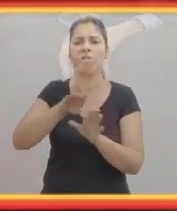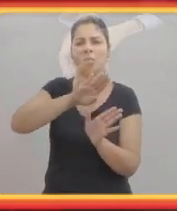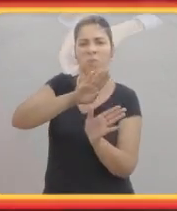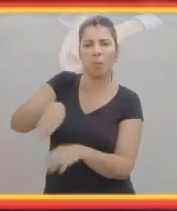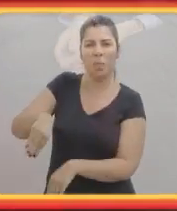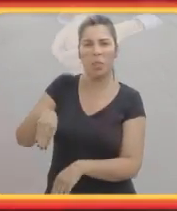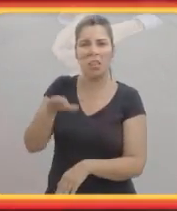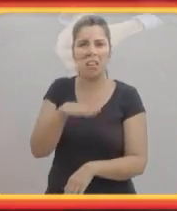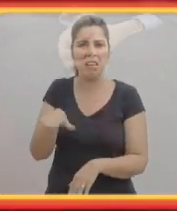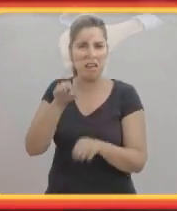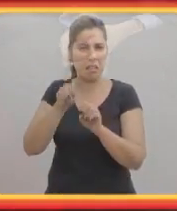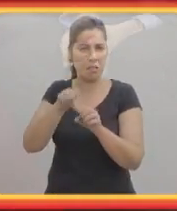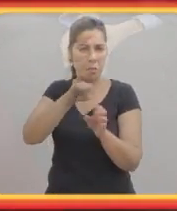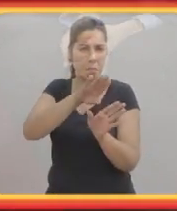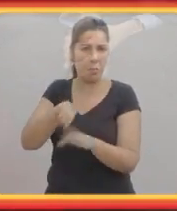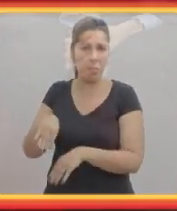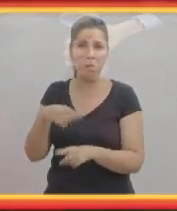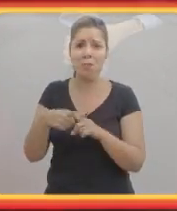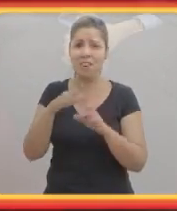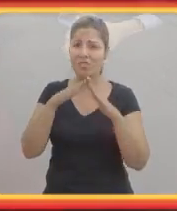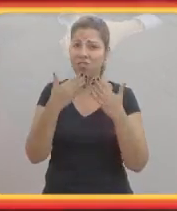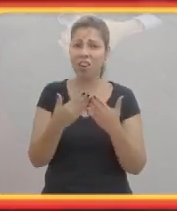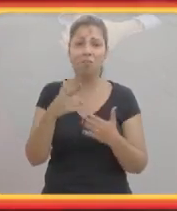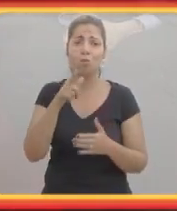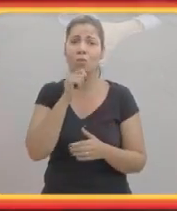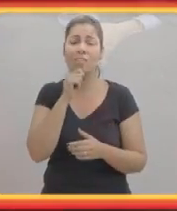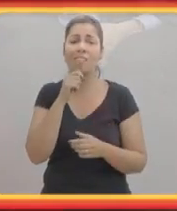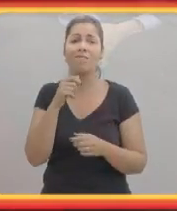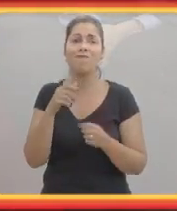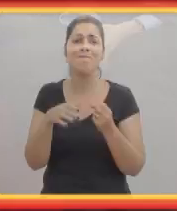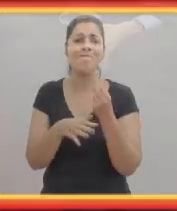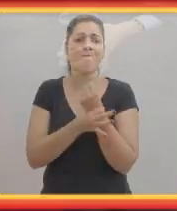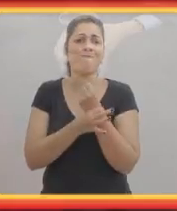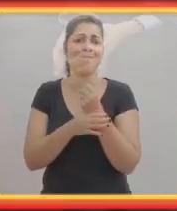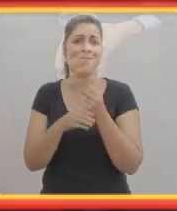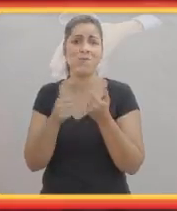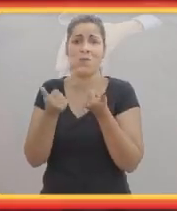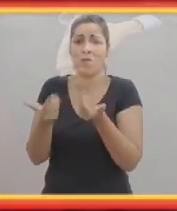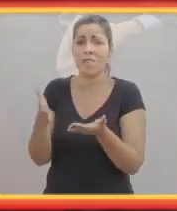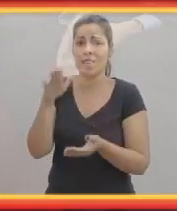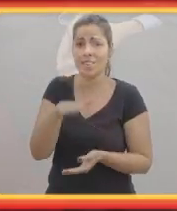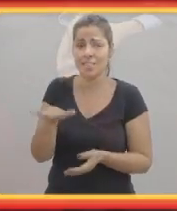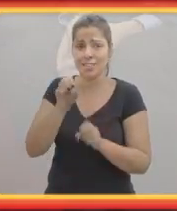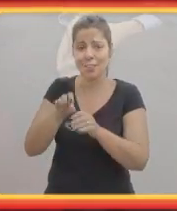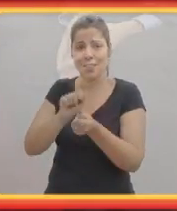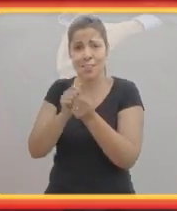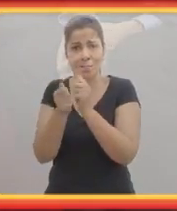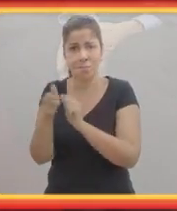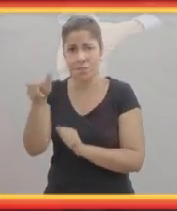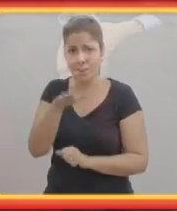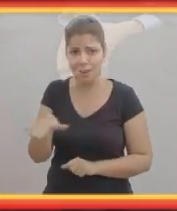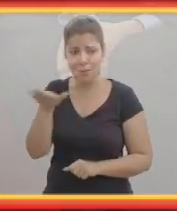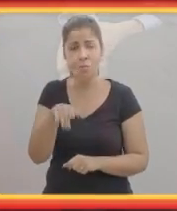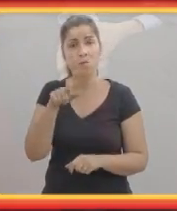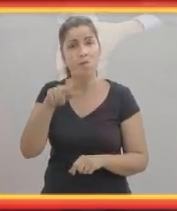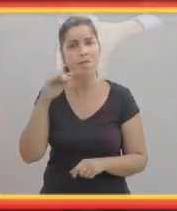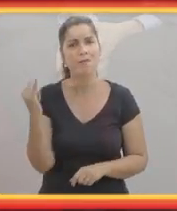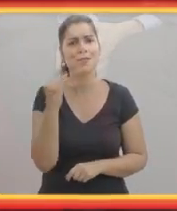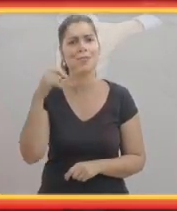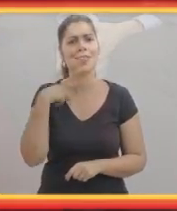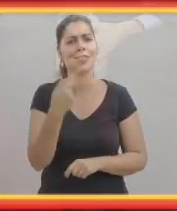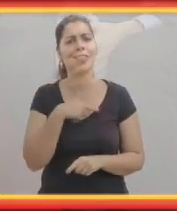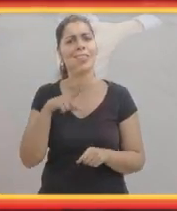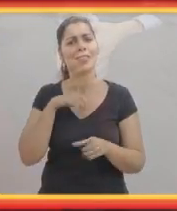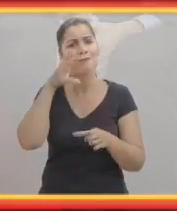isso a gente percebe muito nas crianças com síndromes raras, muitas dessas crianças têm o direito à educação